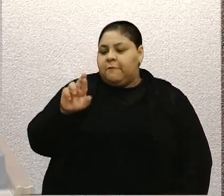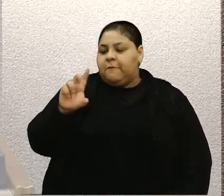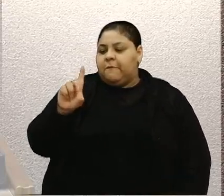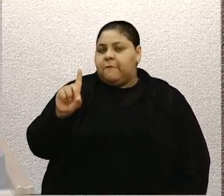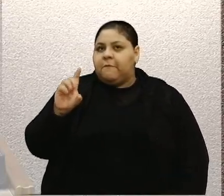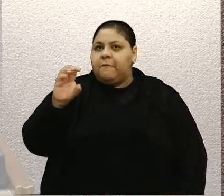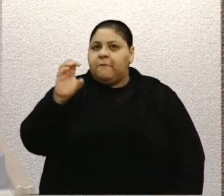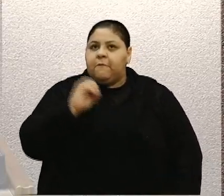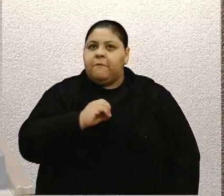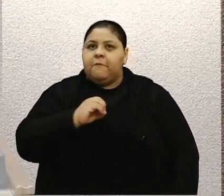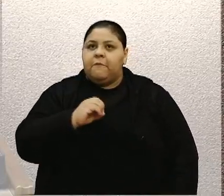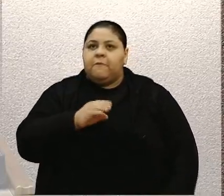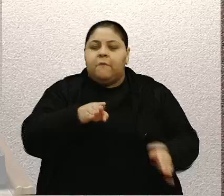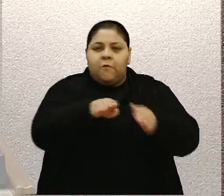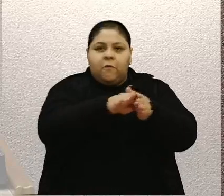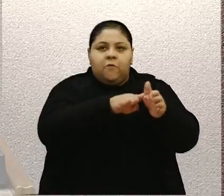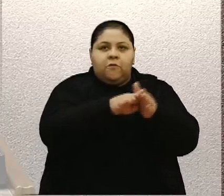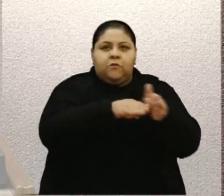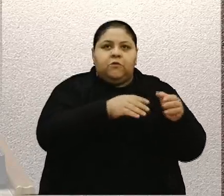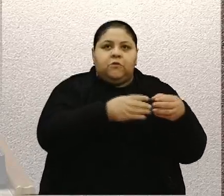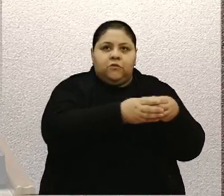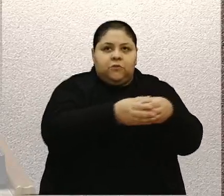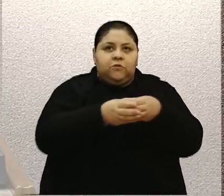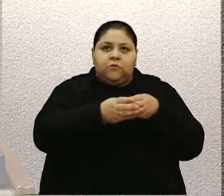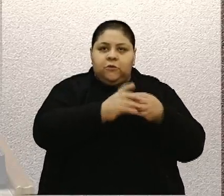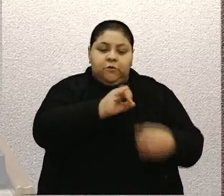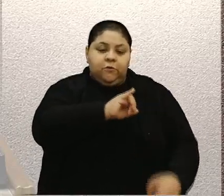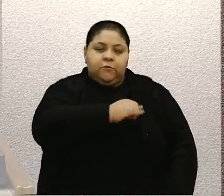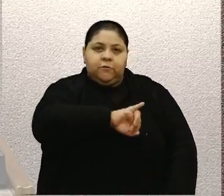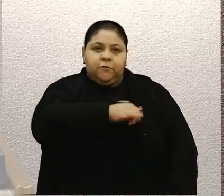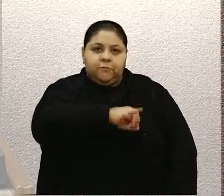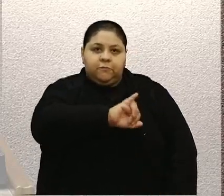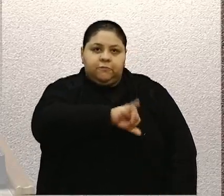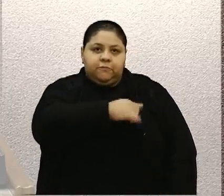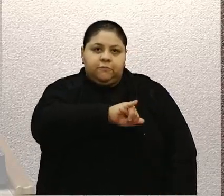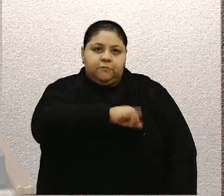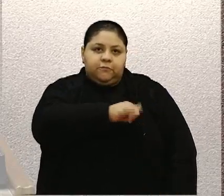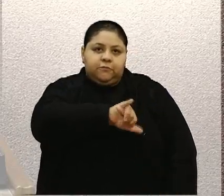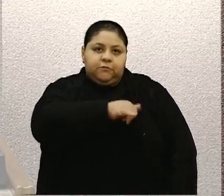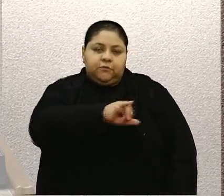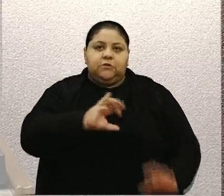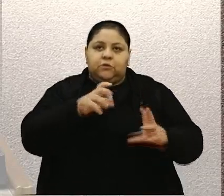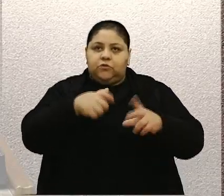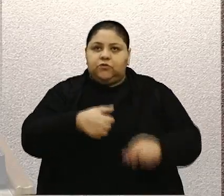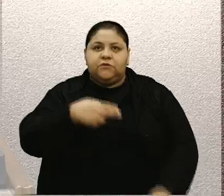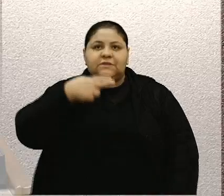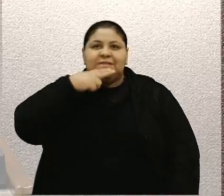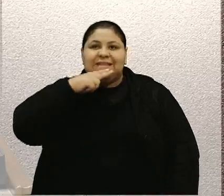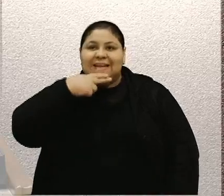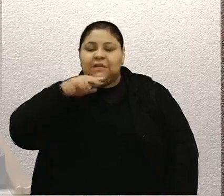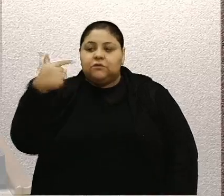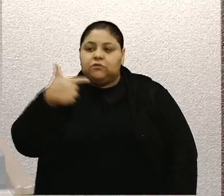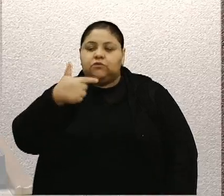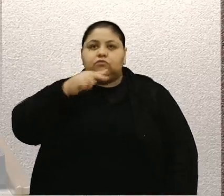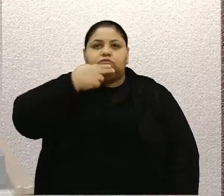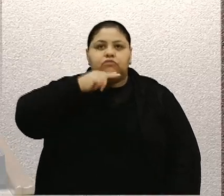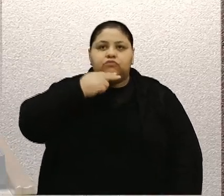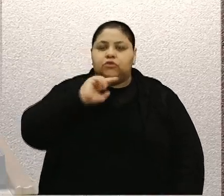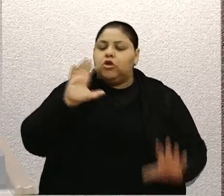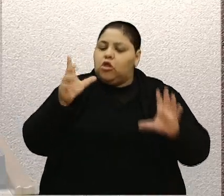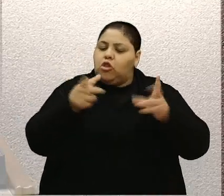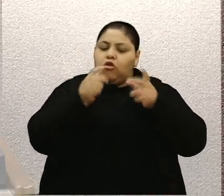lá do Clube Recreio da Juventude, pelo falecimento da sua mãe. E a todos os netos e bisnetos, a todos os familiares,